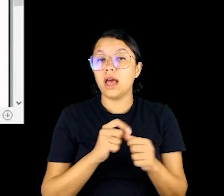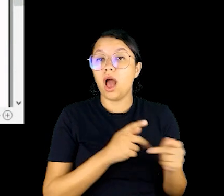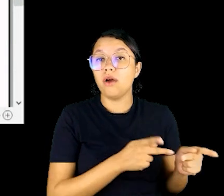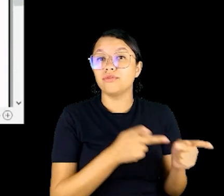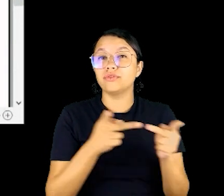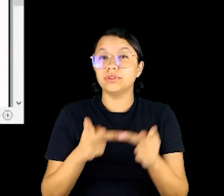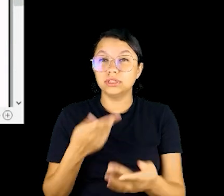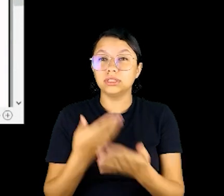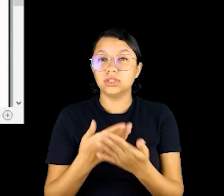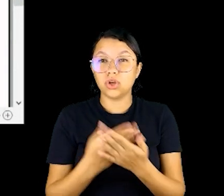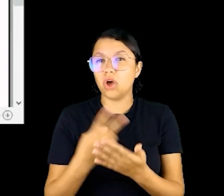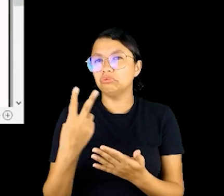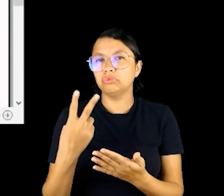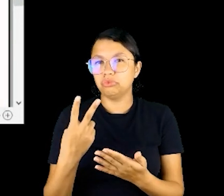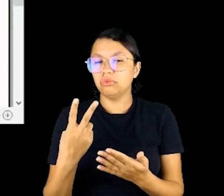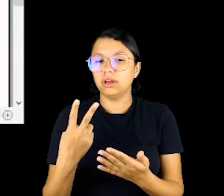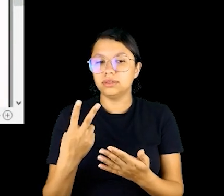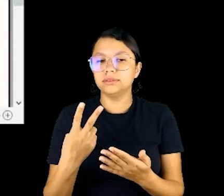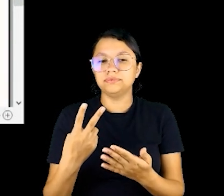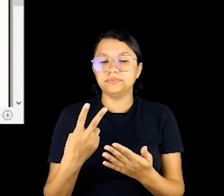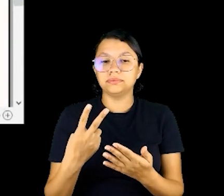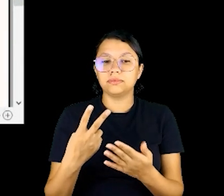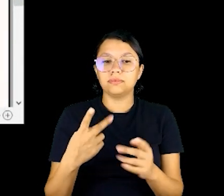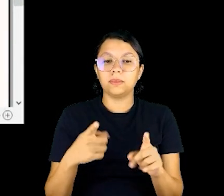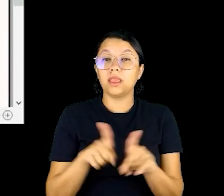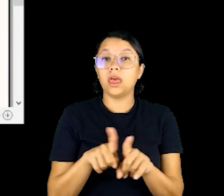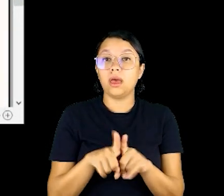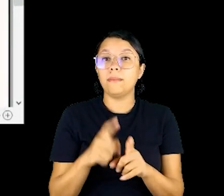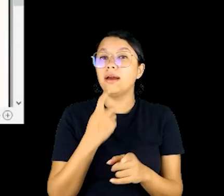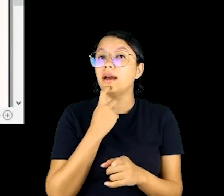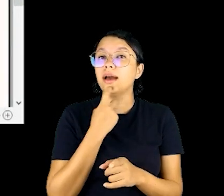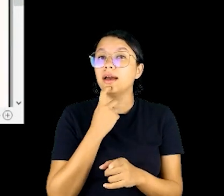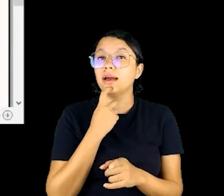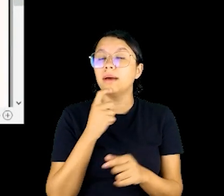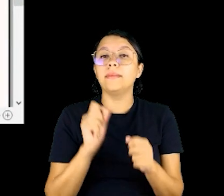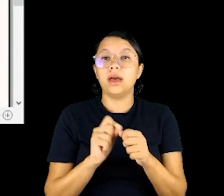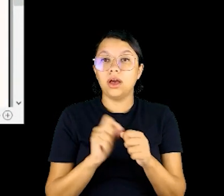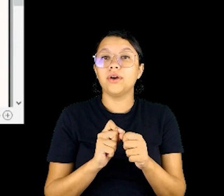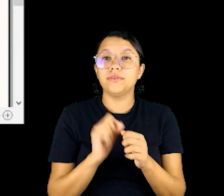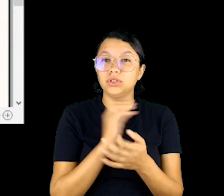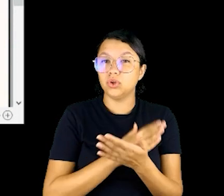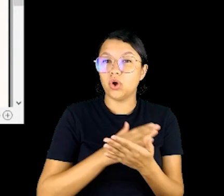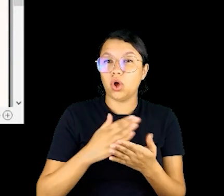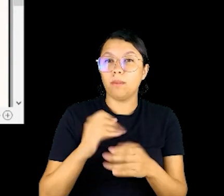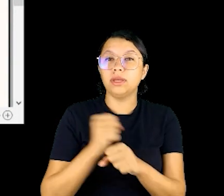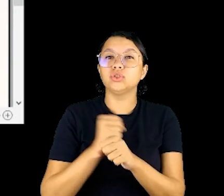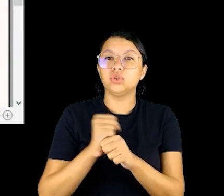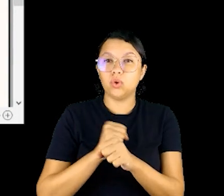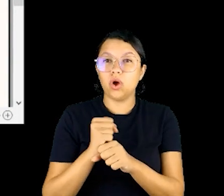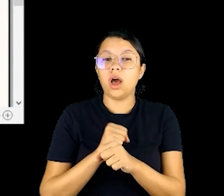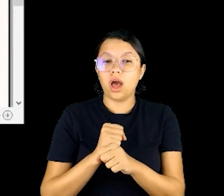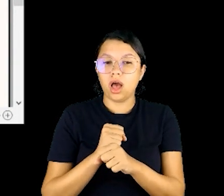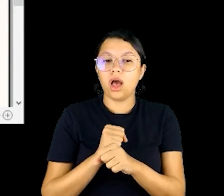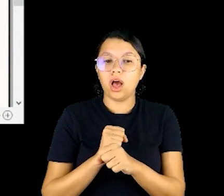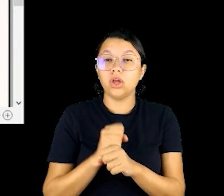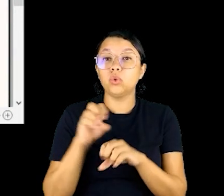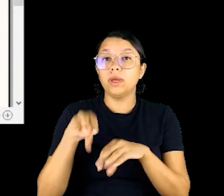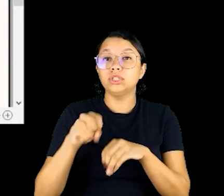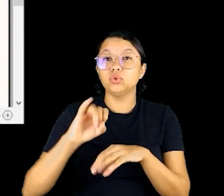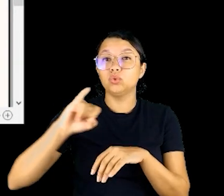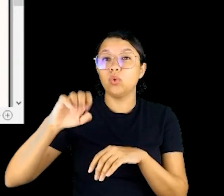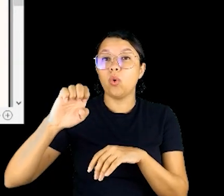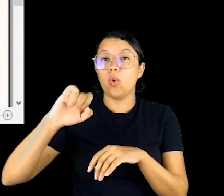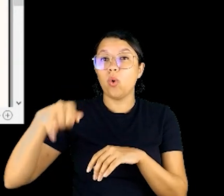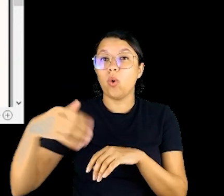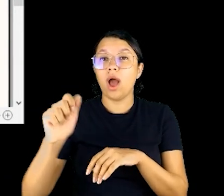visitas de escola já, umas duas visitas, inclusive aqui em Campinas, que é onde eu estou, fiz a abertura do ano letivo do EJA,